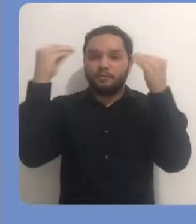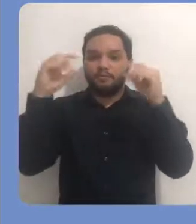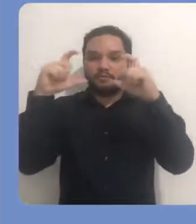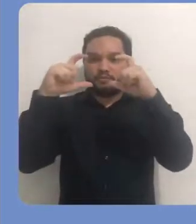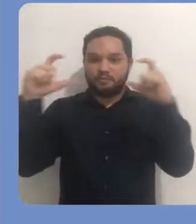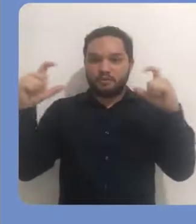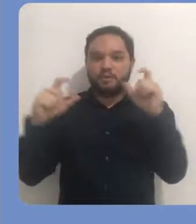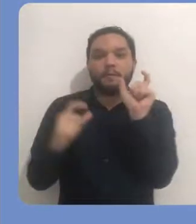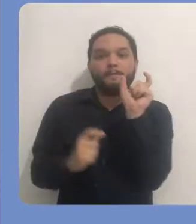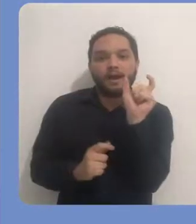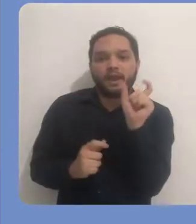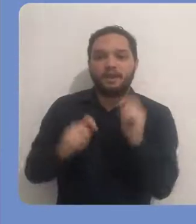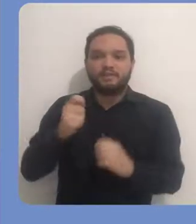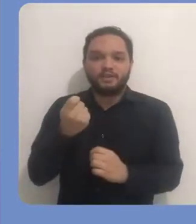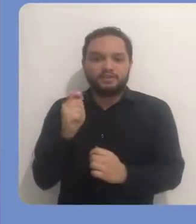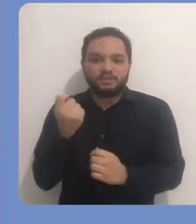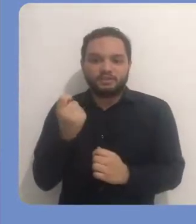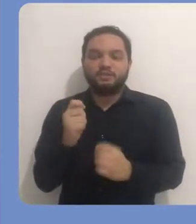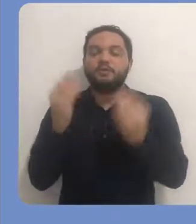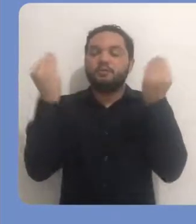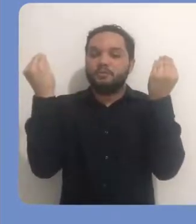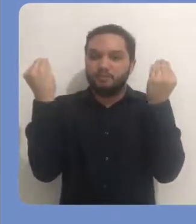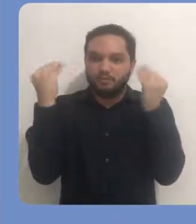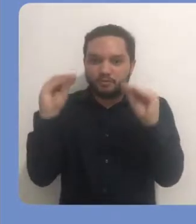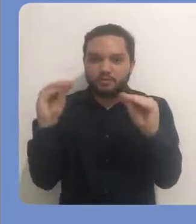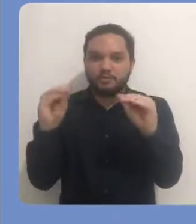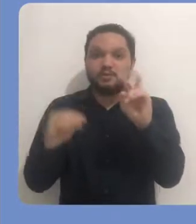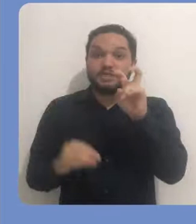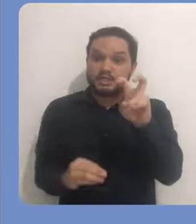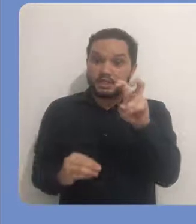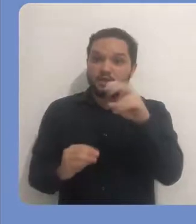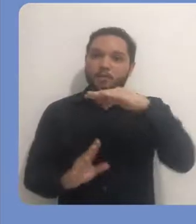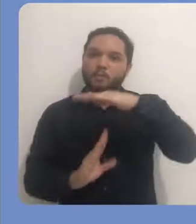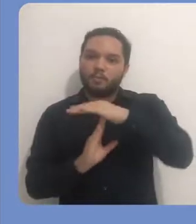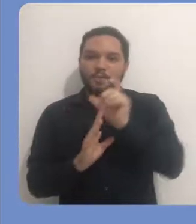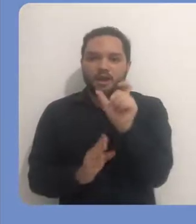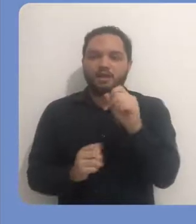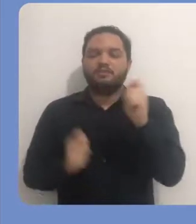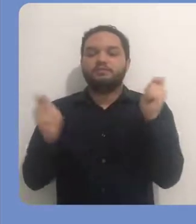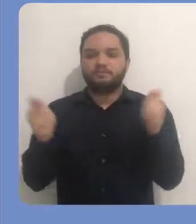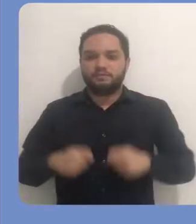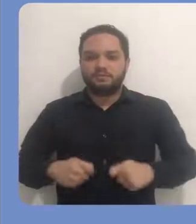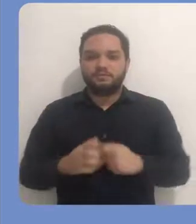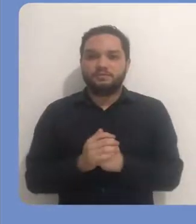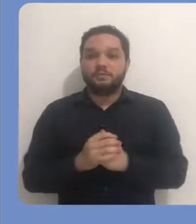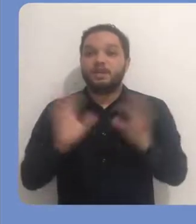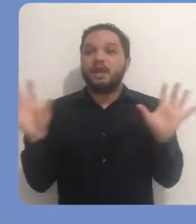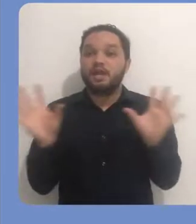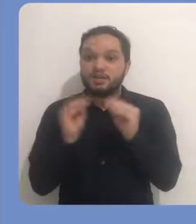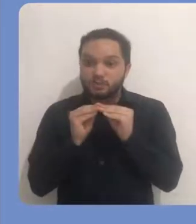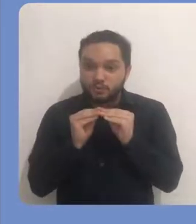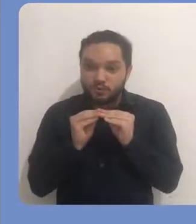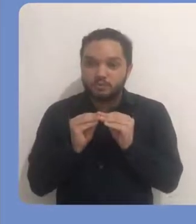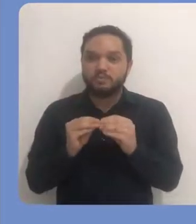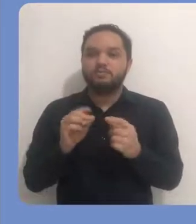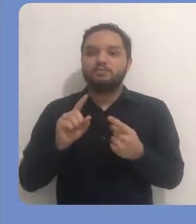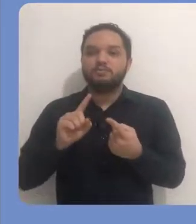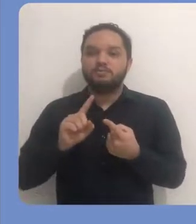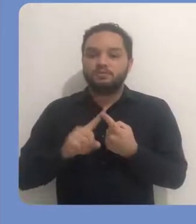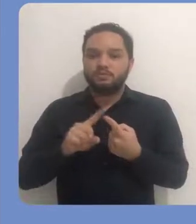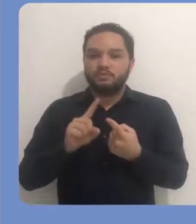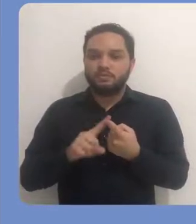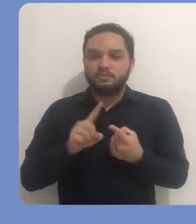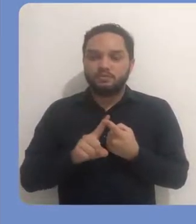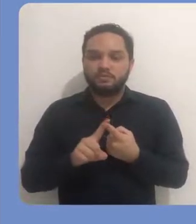os campos de Palavras-Chaves, que podem ser adicionadas no máximo 5 palavras-chaves, o resumo da obra, informações